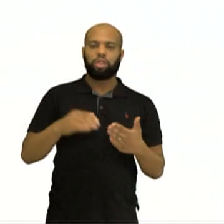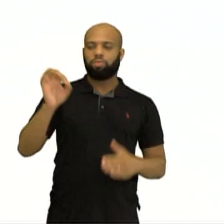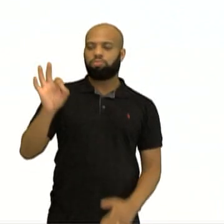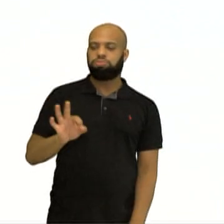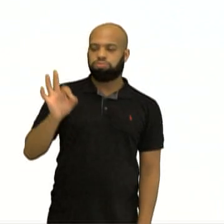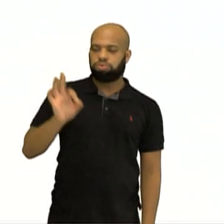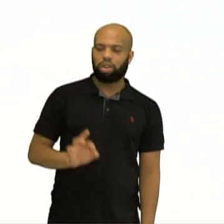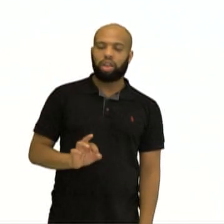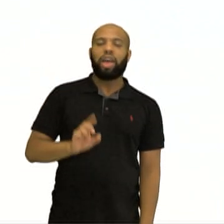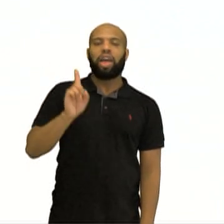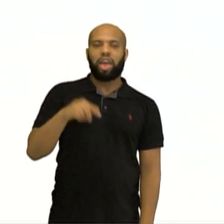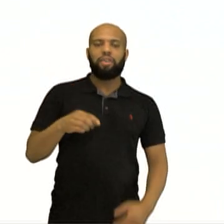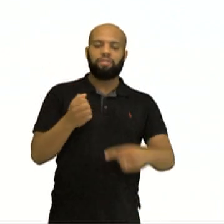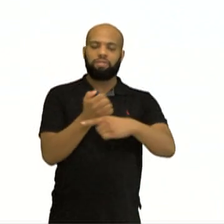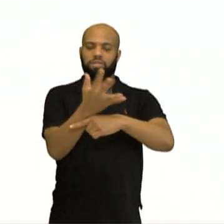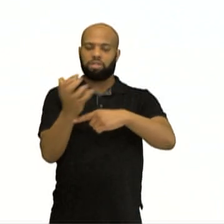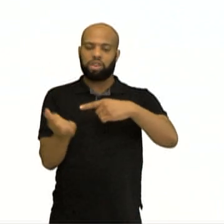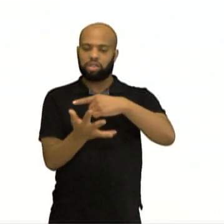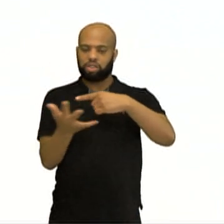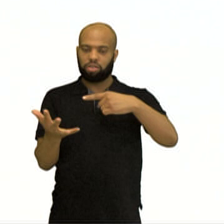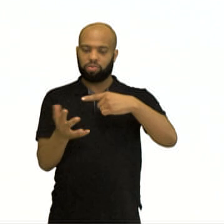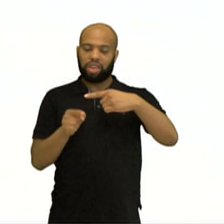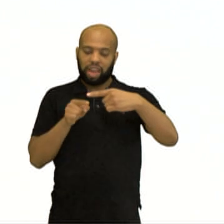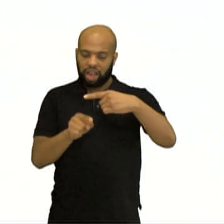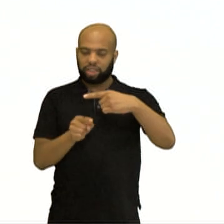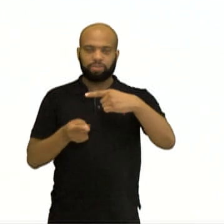representa uma fração de denominador 100.